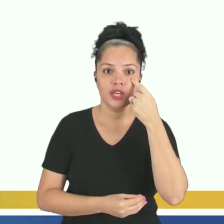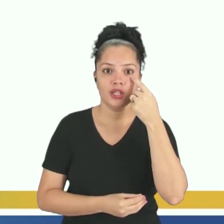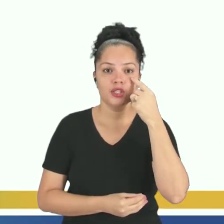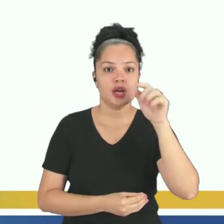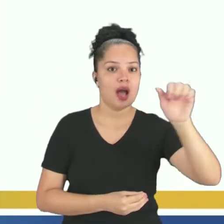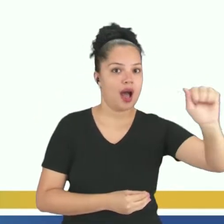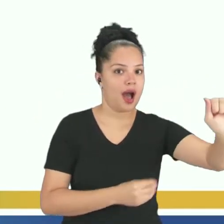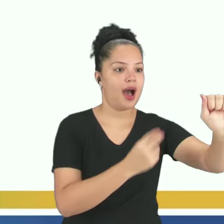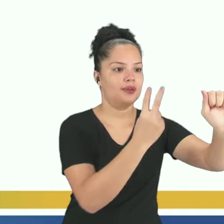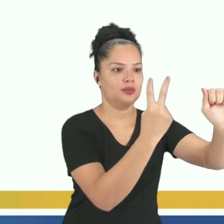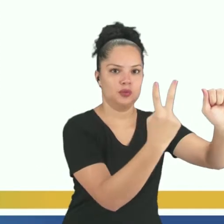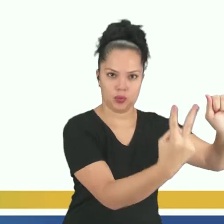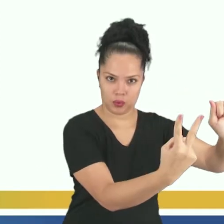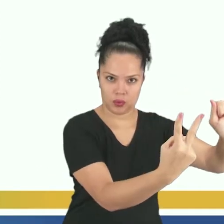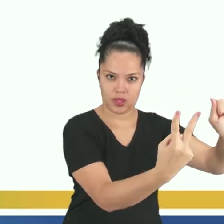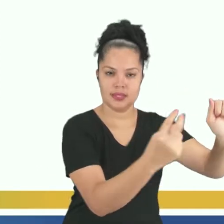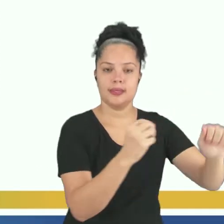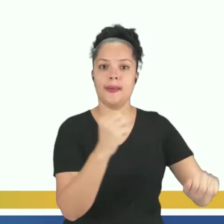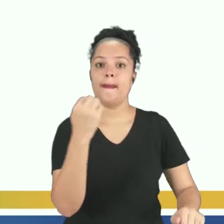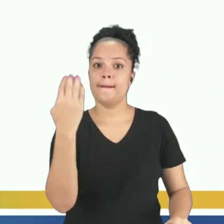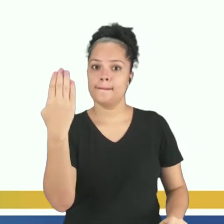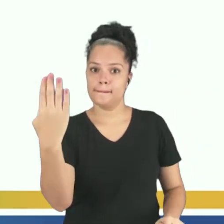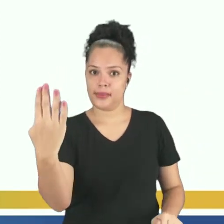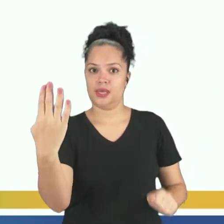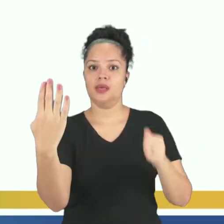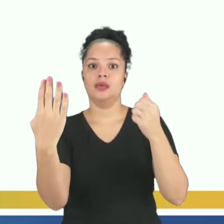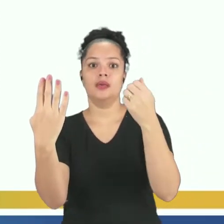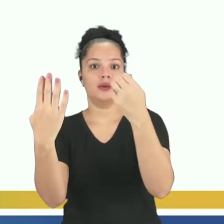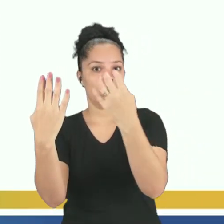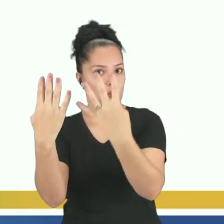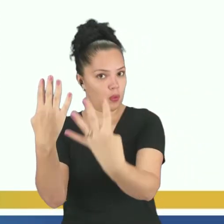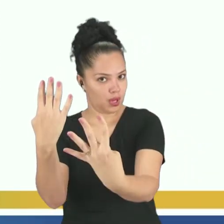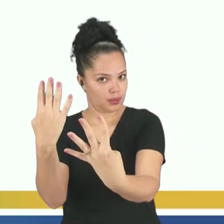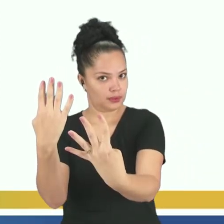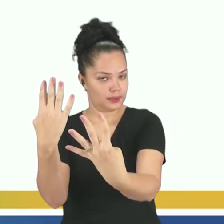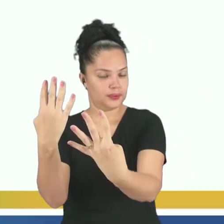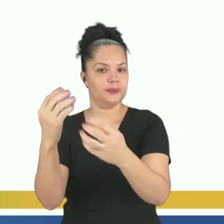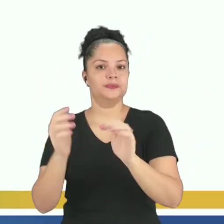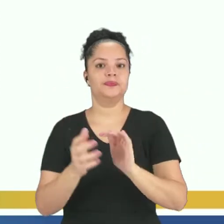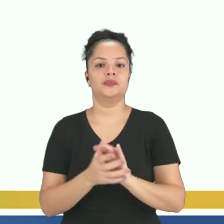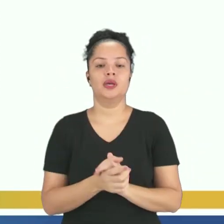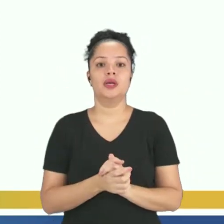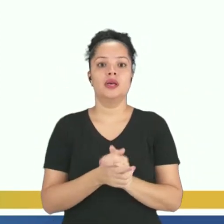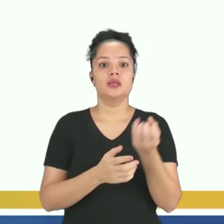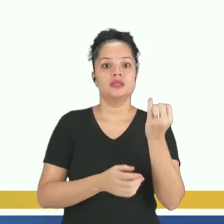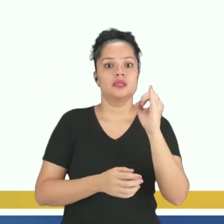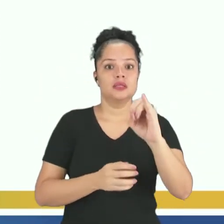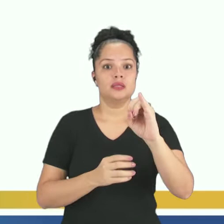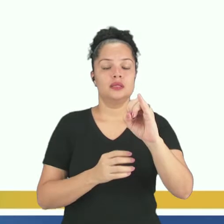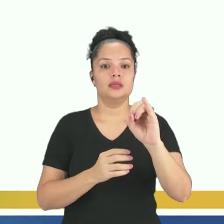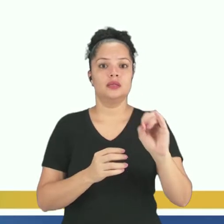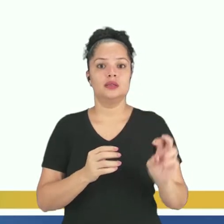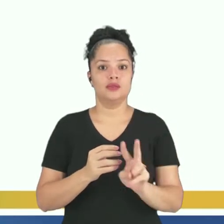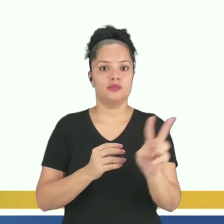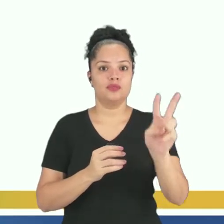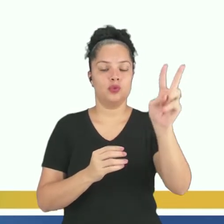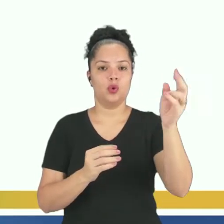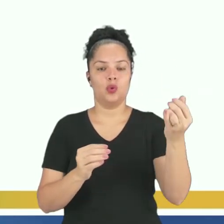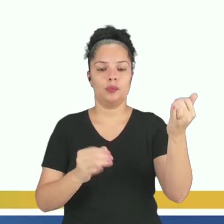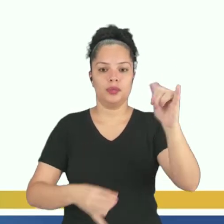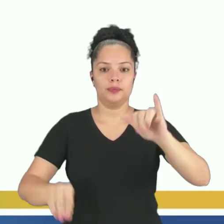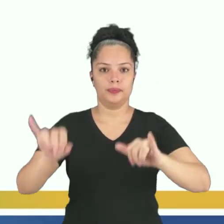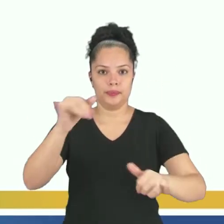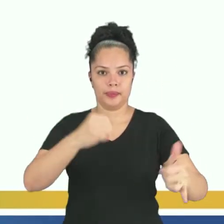partes de A, ele acrescenta quatro partes de B. E aí, se o volume total da solução preparada